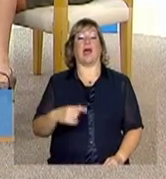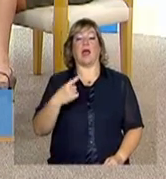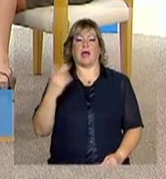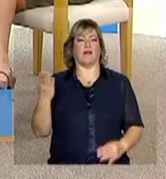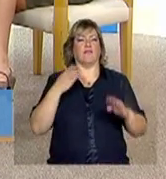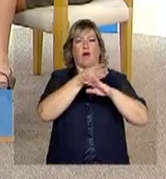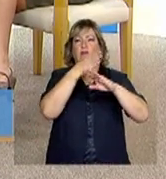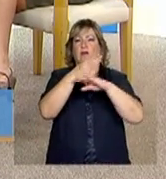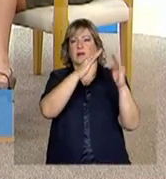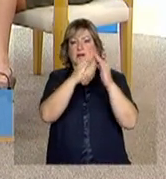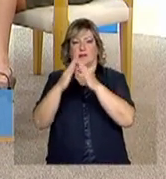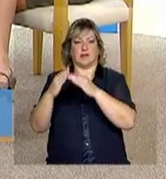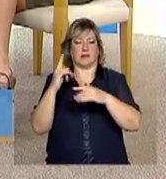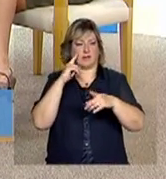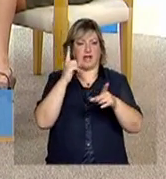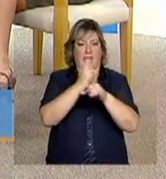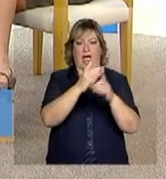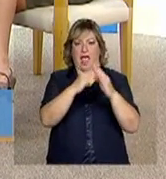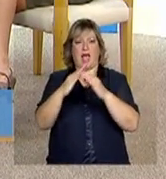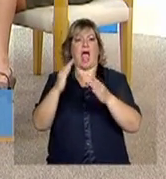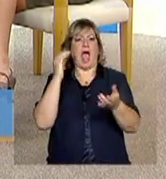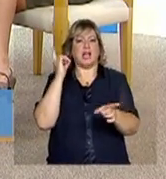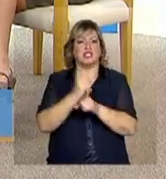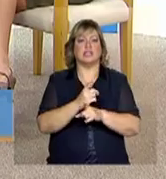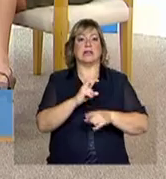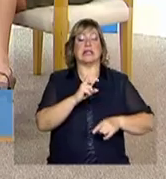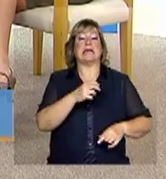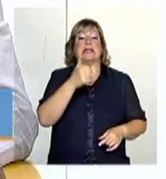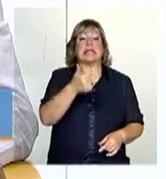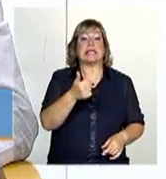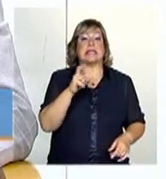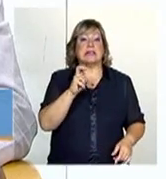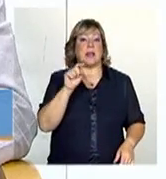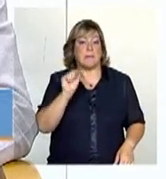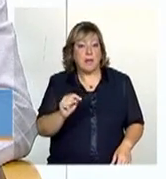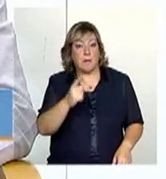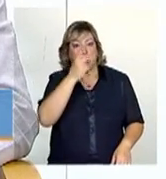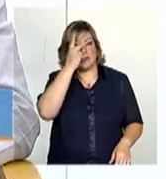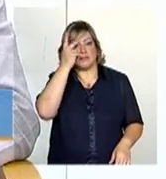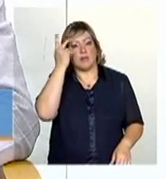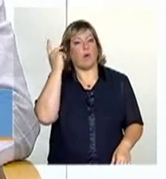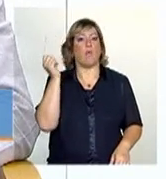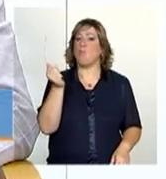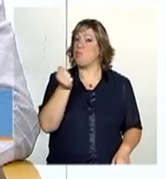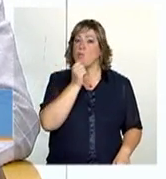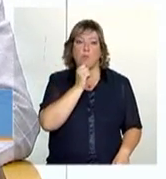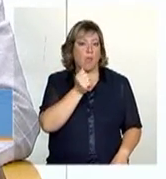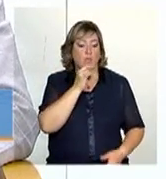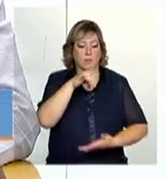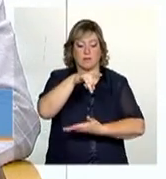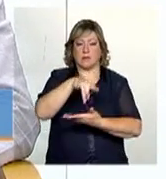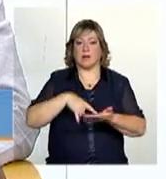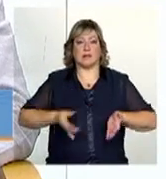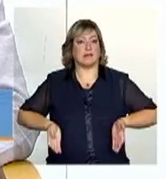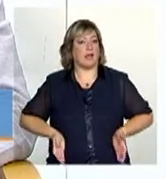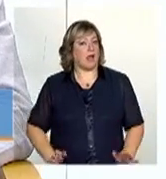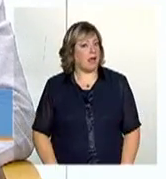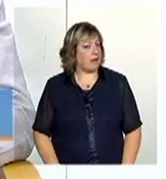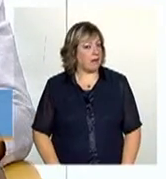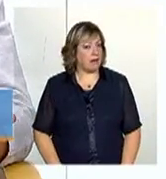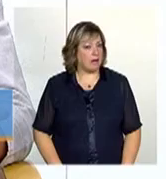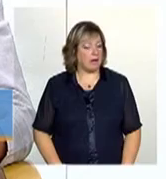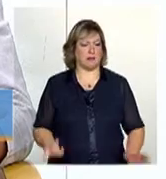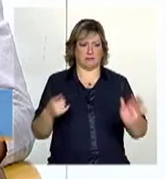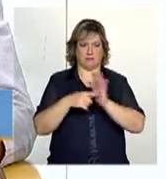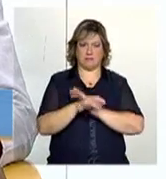no Marajó, cerca de 15 mil pessoas que não possuíam sequer certidão de nascimento. Está brincando? Não.